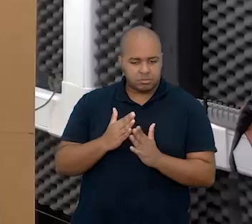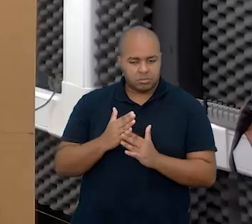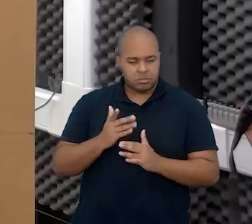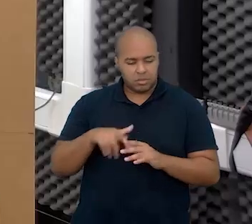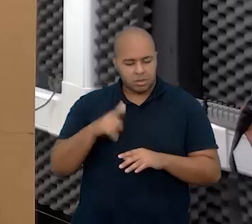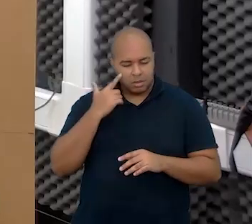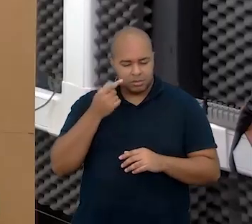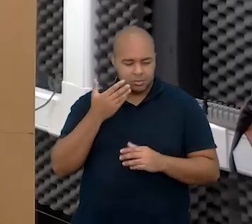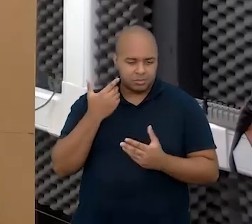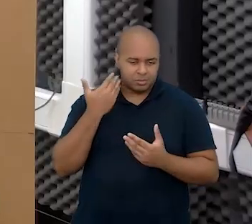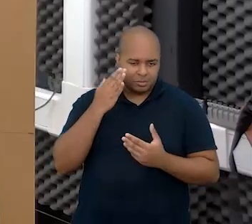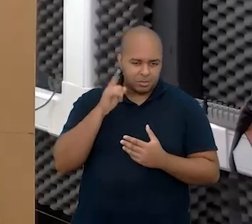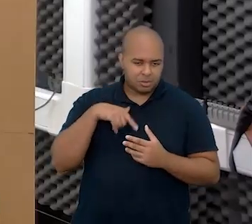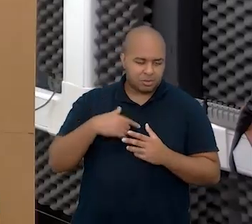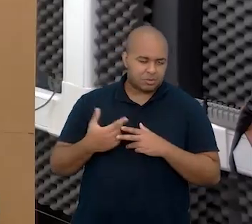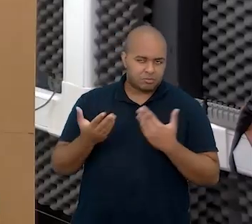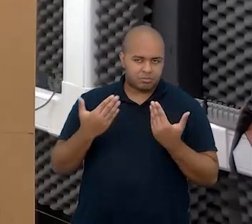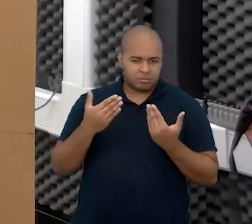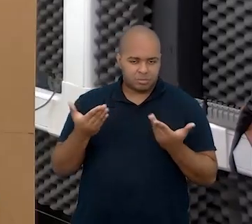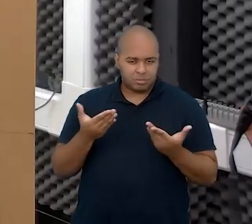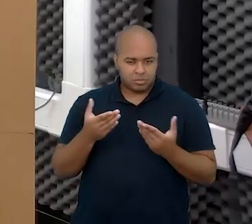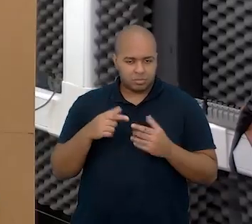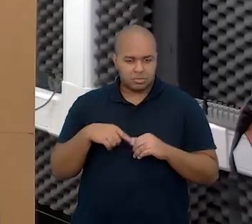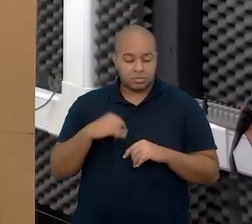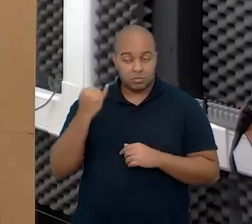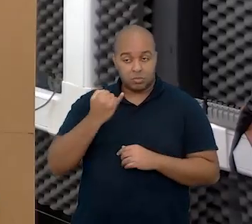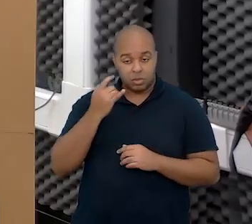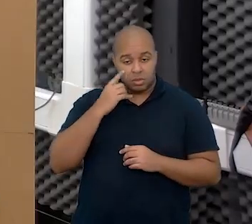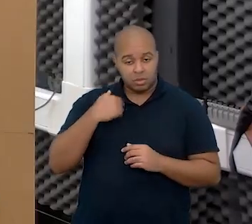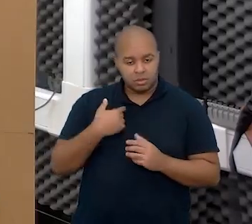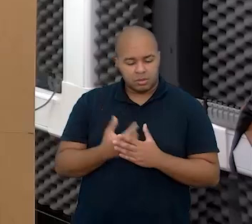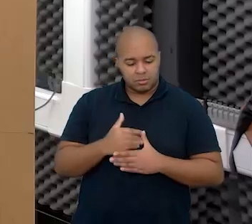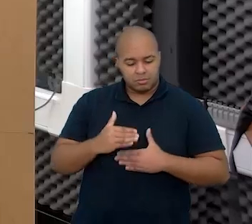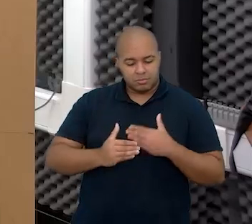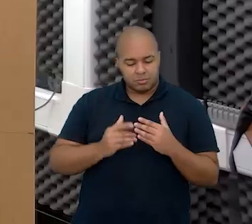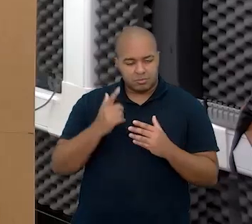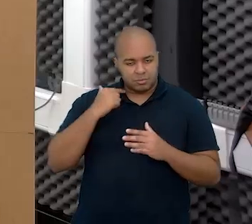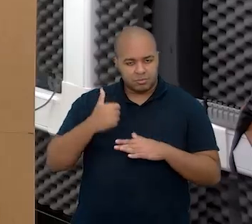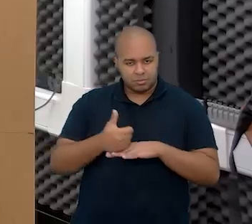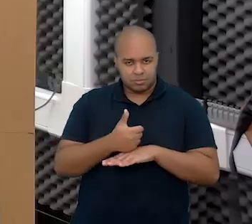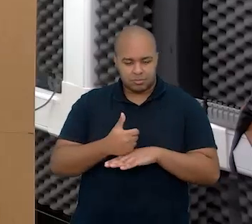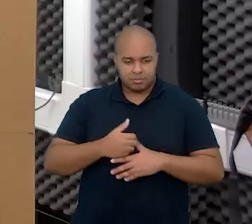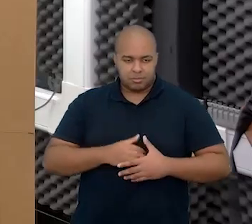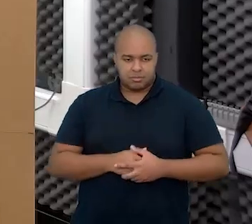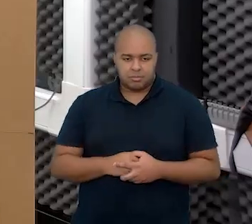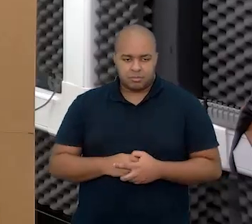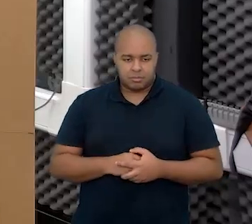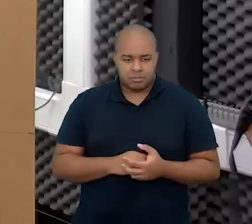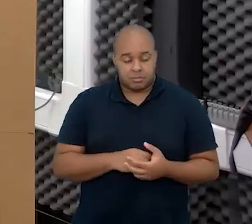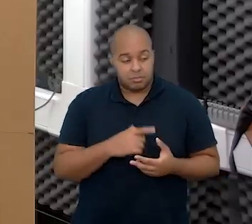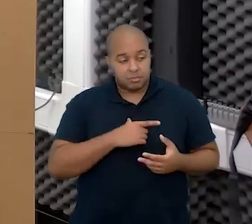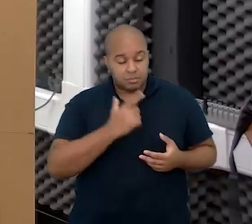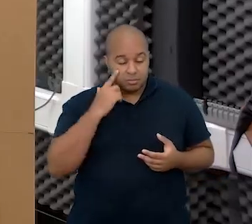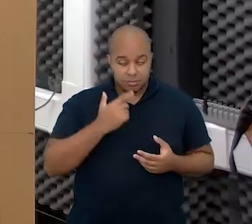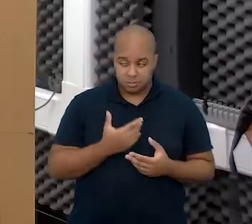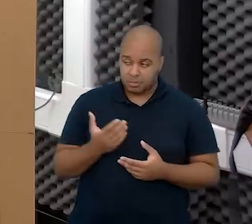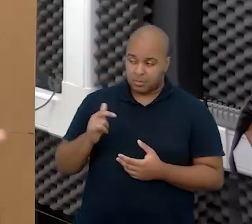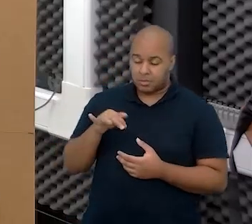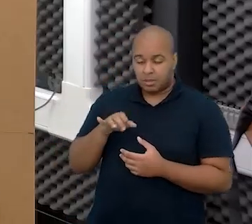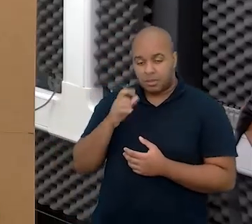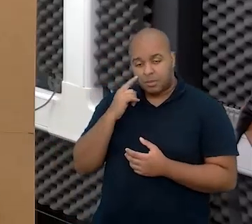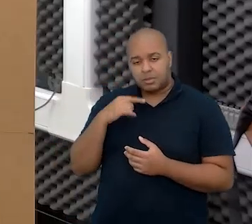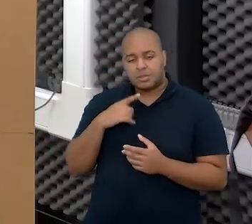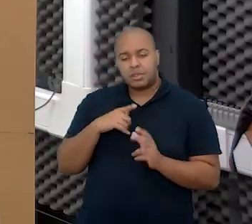familiaridade com essa discussão, com essa importância de nos desenvolvermos profissionalmente. Para iniciar, o que